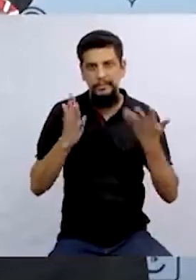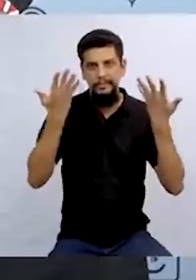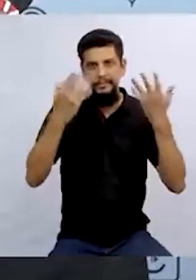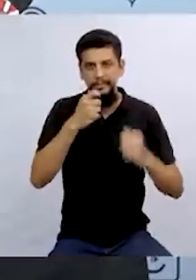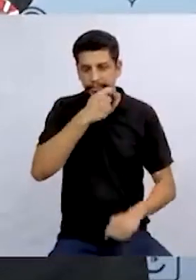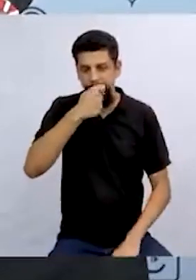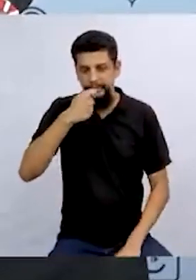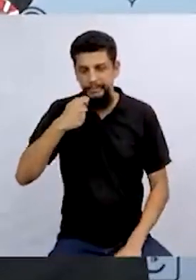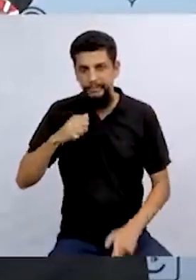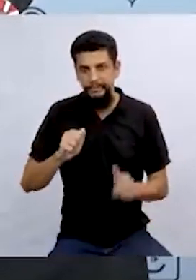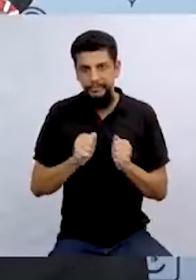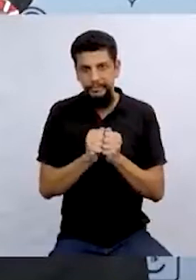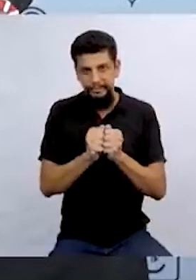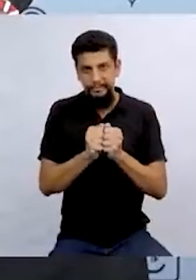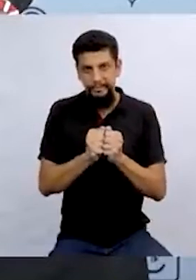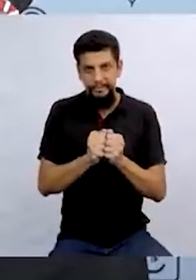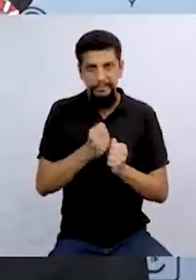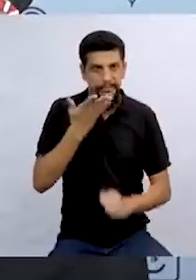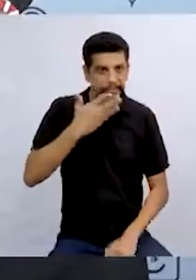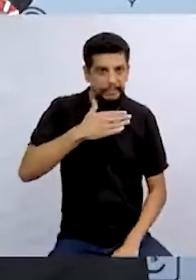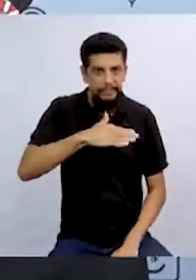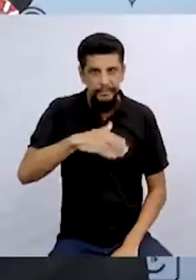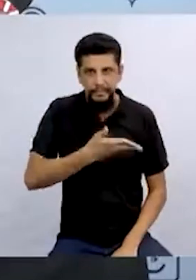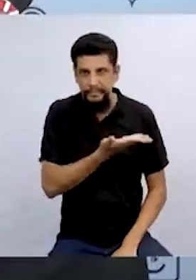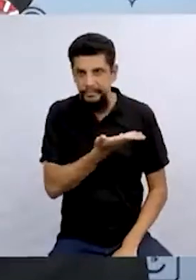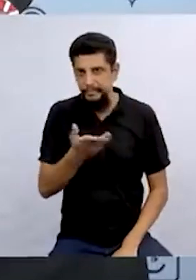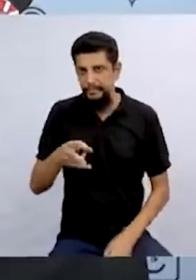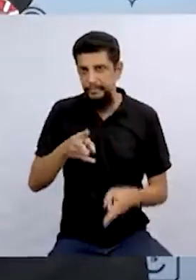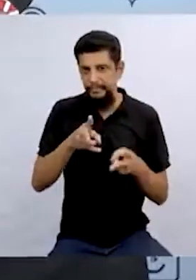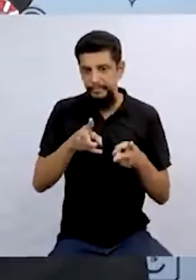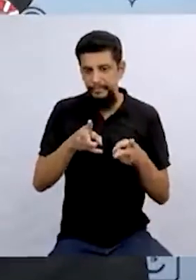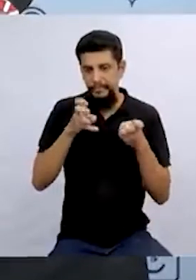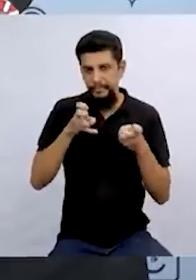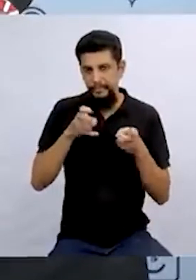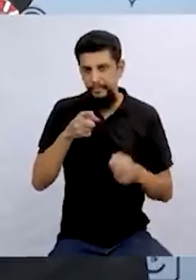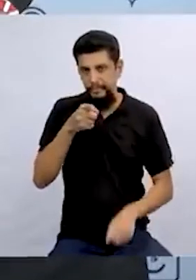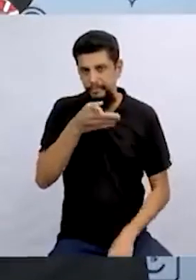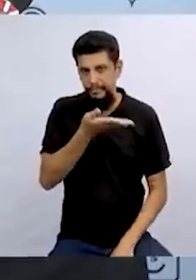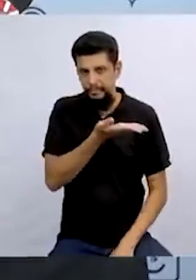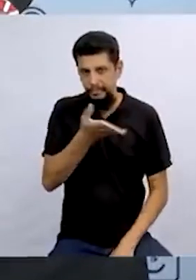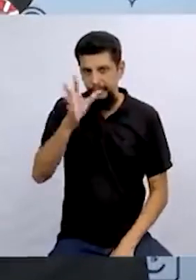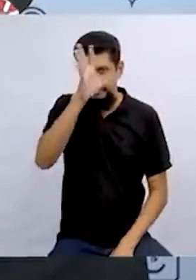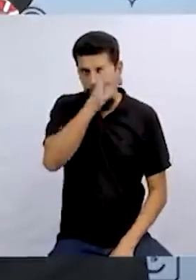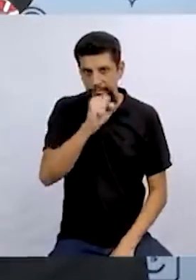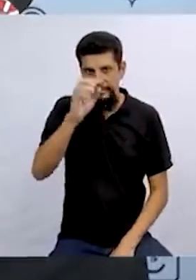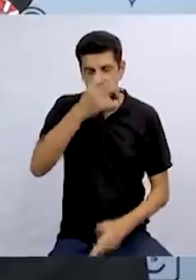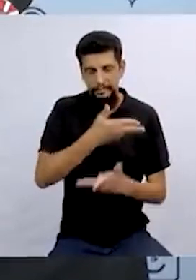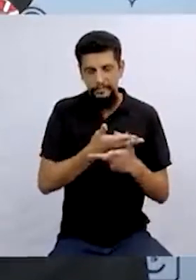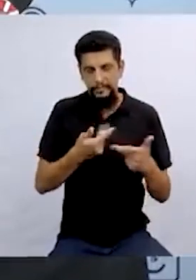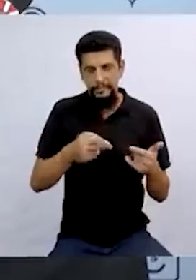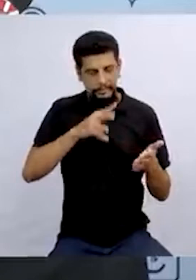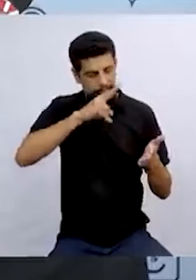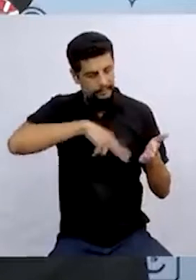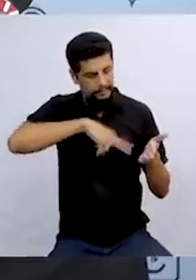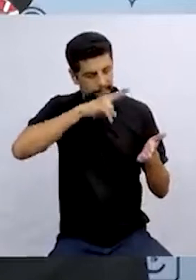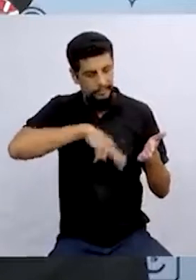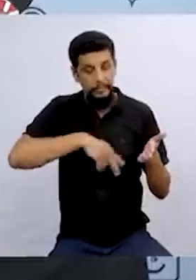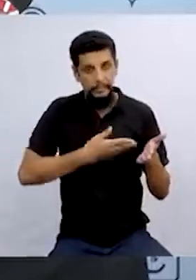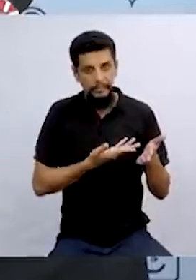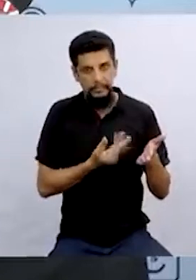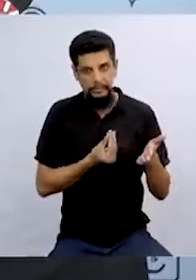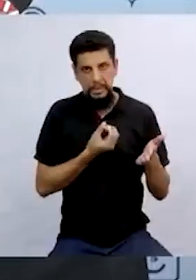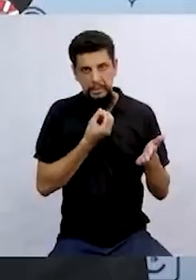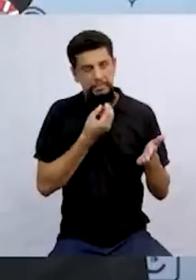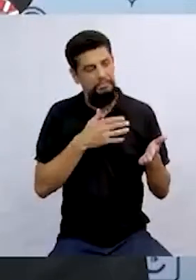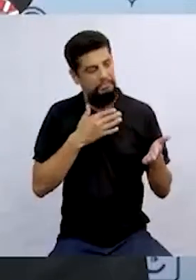borrado também junto com ela, né? Você percebeu que além de aprender muita coisa com a leitura,